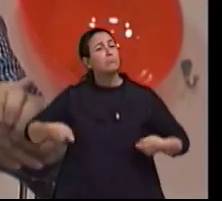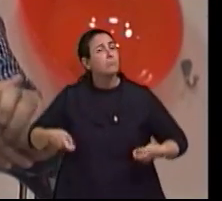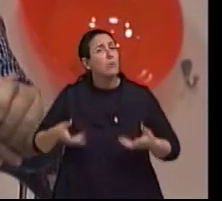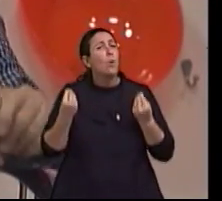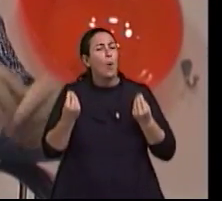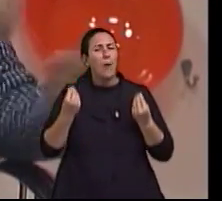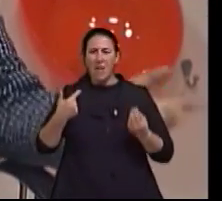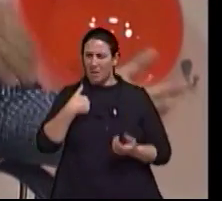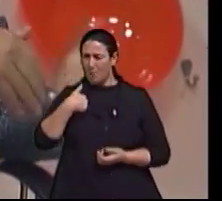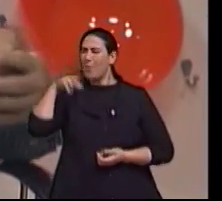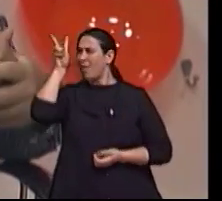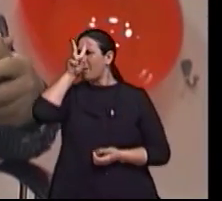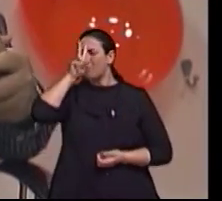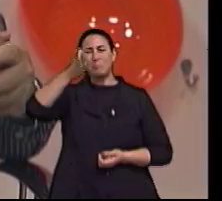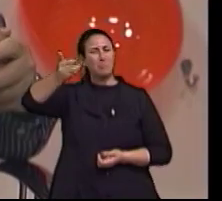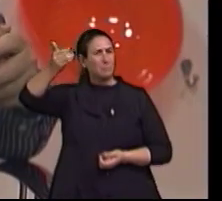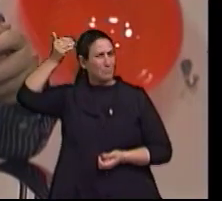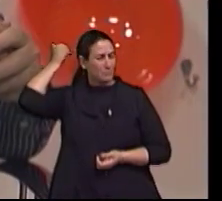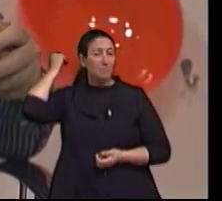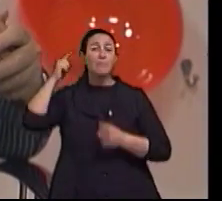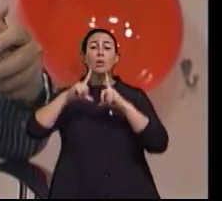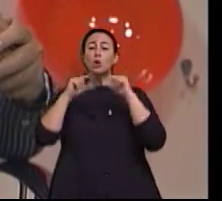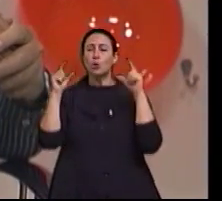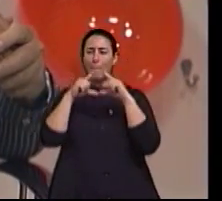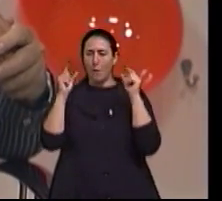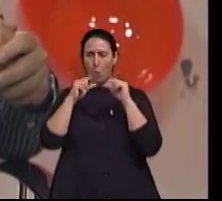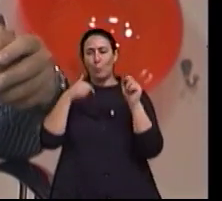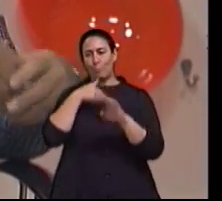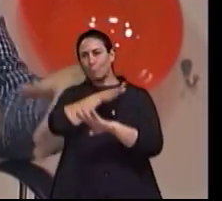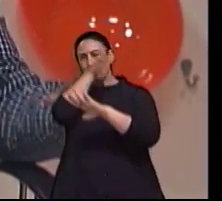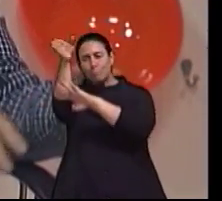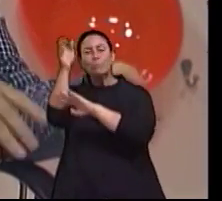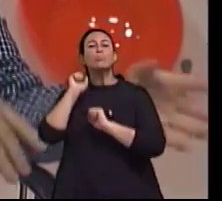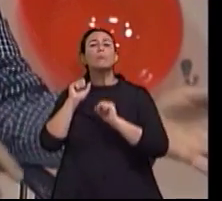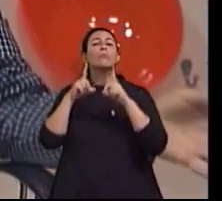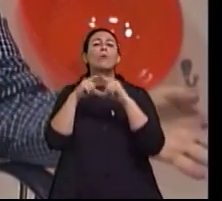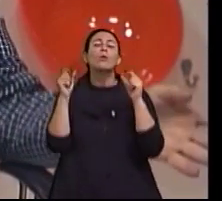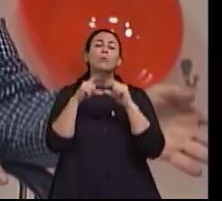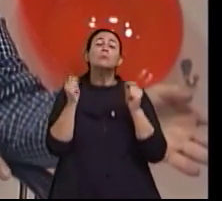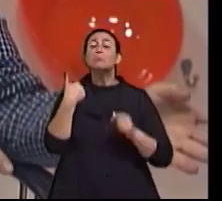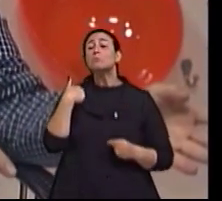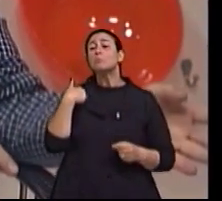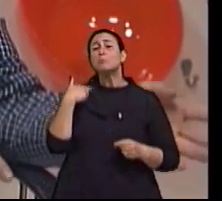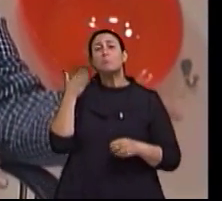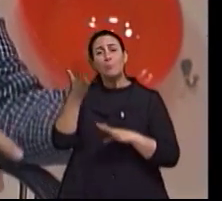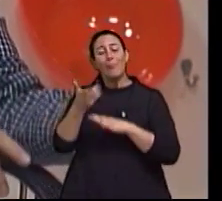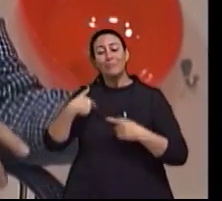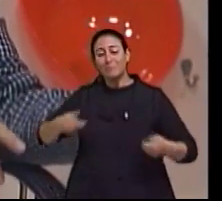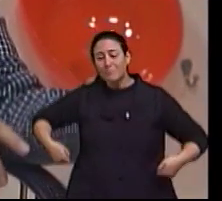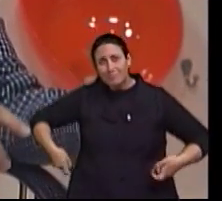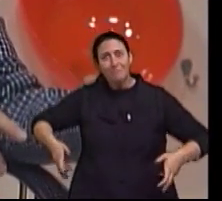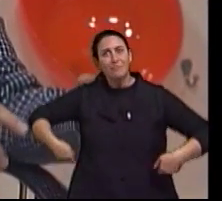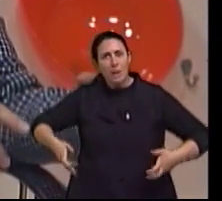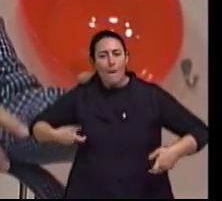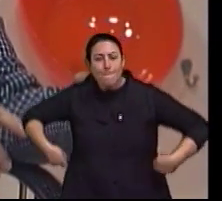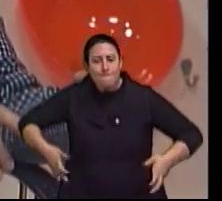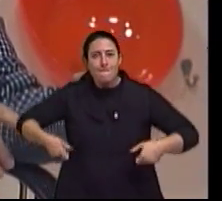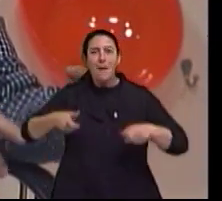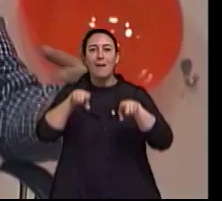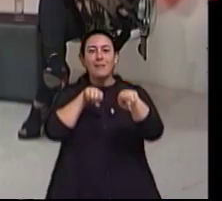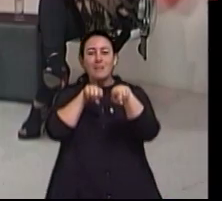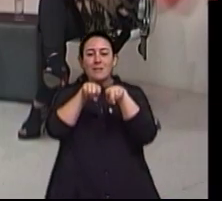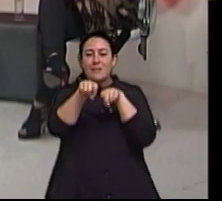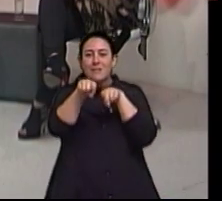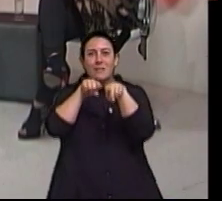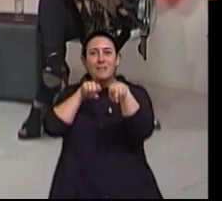cadeirante. Eu me lembro, há muito tempo atrás, no Japão, tive a oportunidade de fazer uma corrida de cadeira de roda. Não é tão fácil andar de cadeira de roda